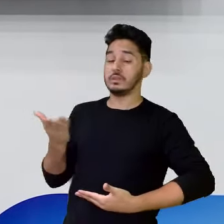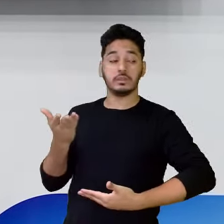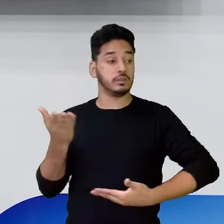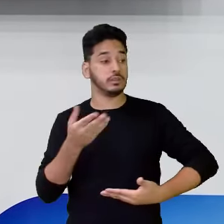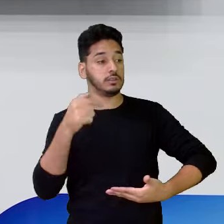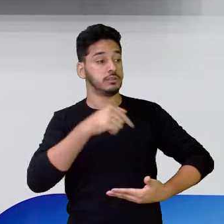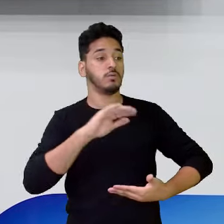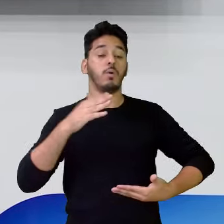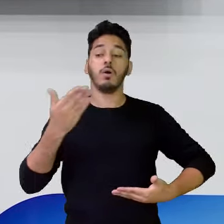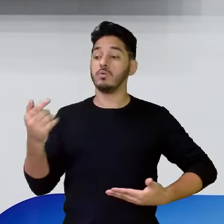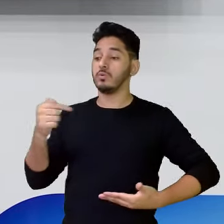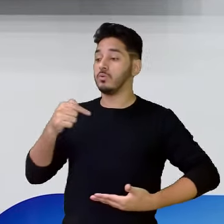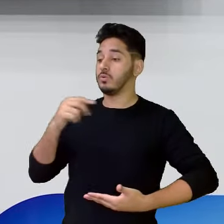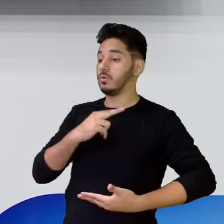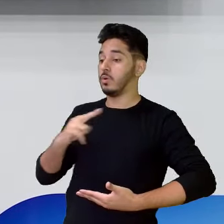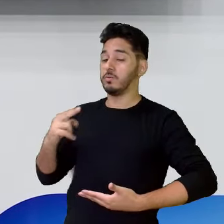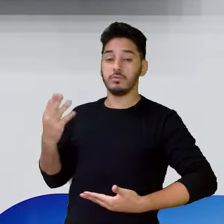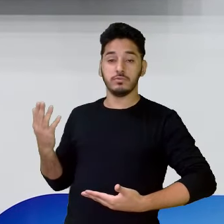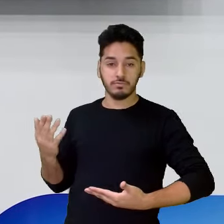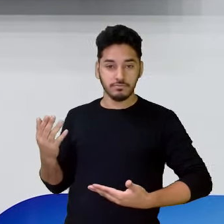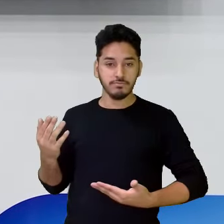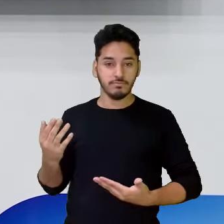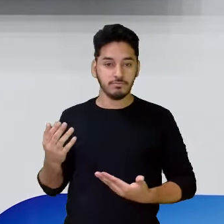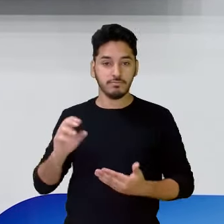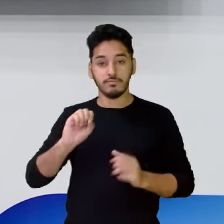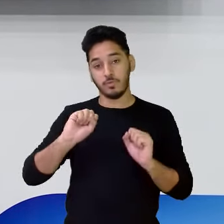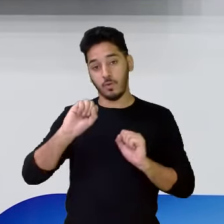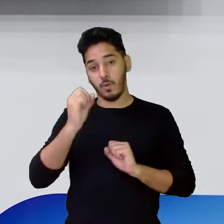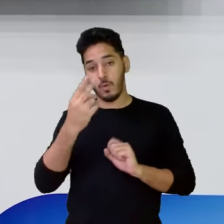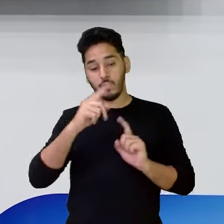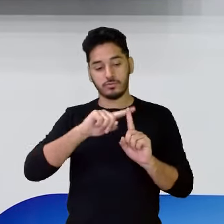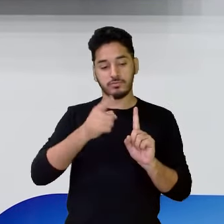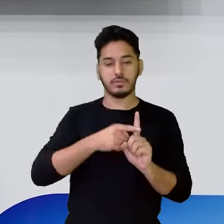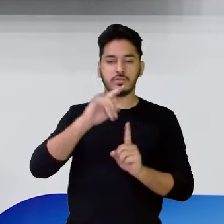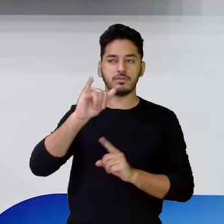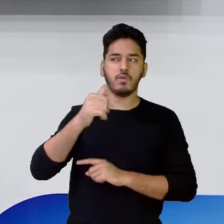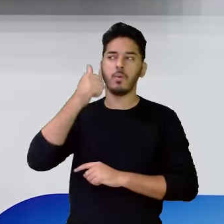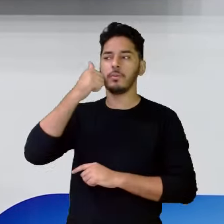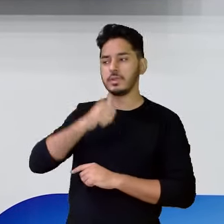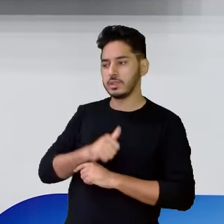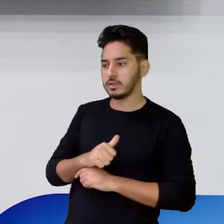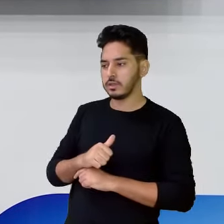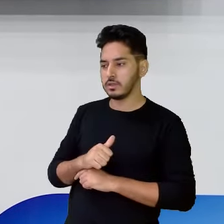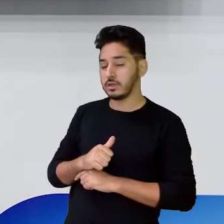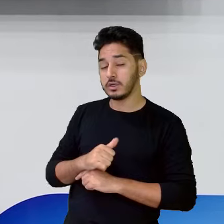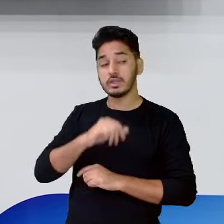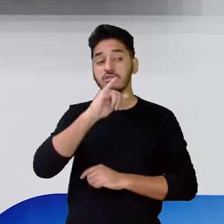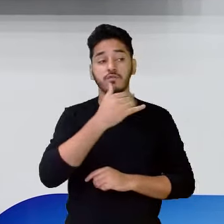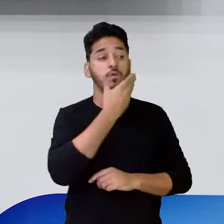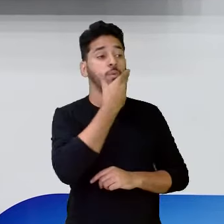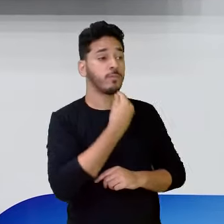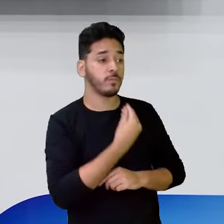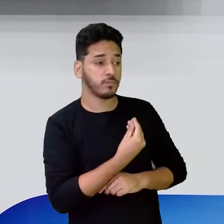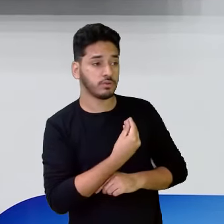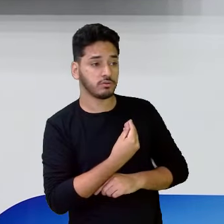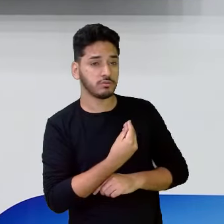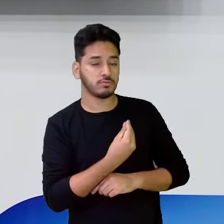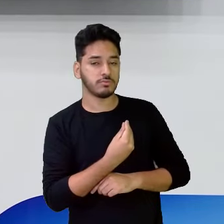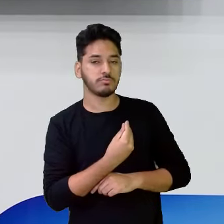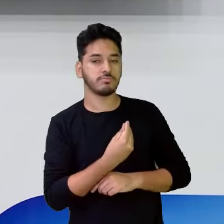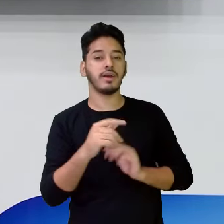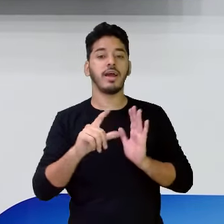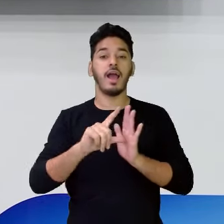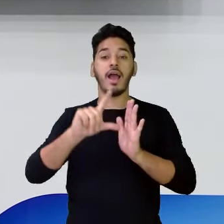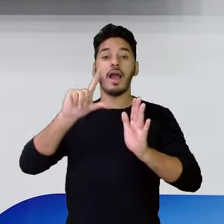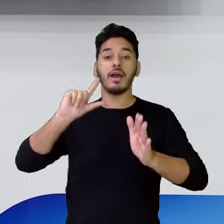Quando está lá, ainda no período de gestação. Se for menino, se for menina. E tem a escolha aí, antes